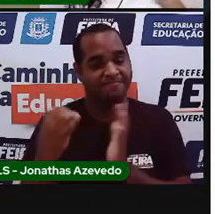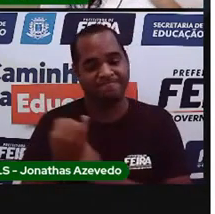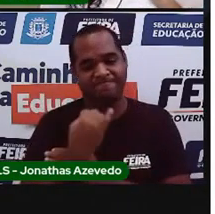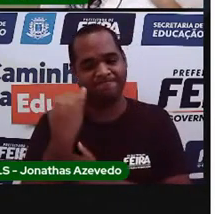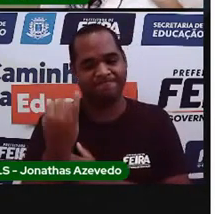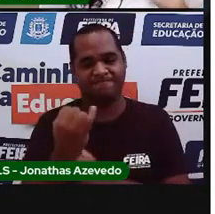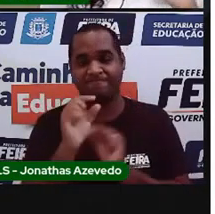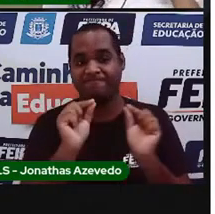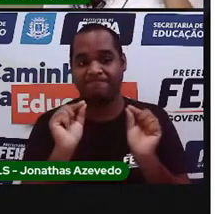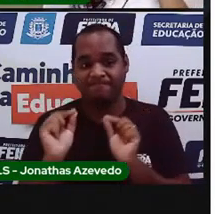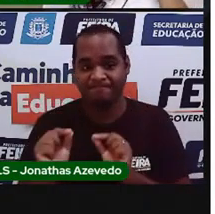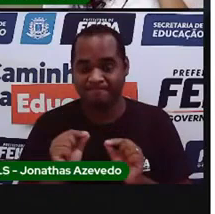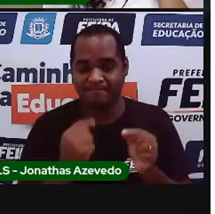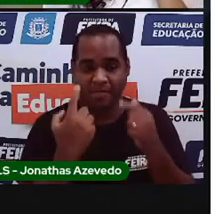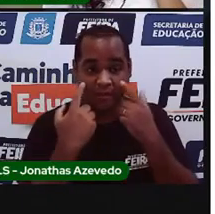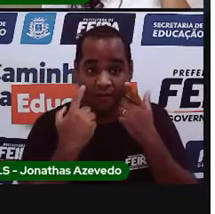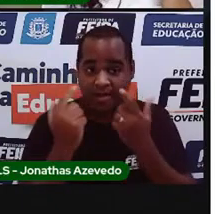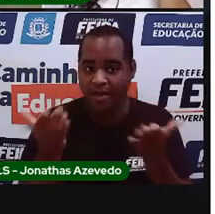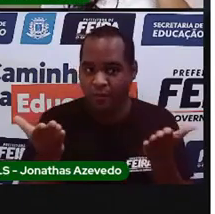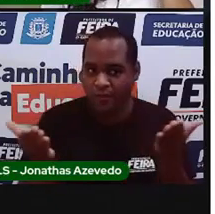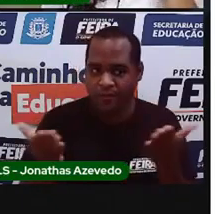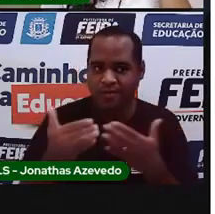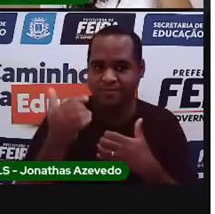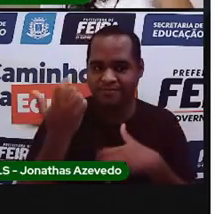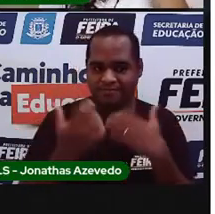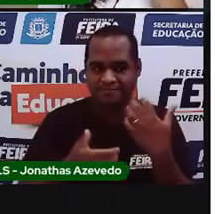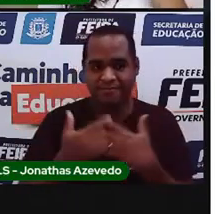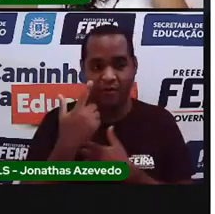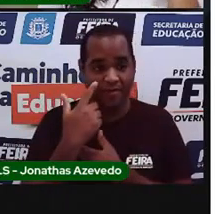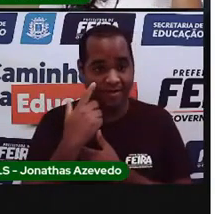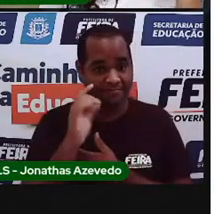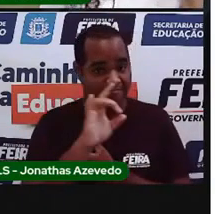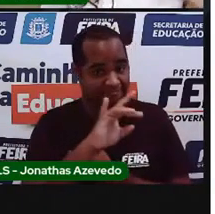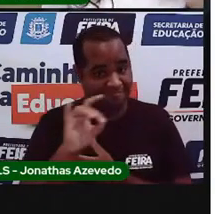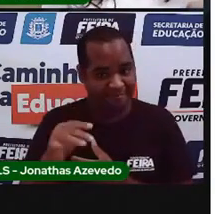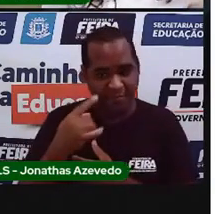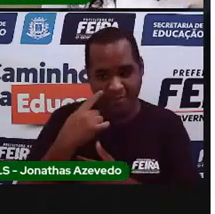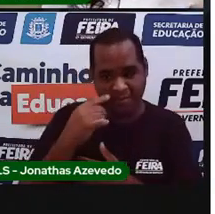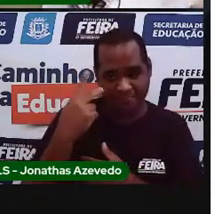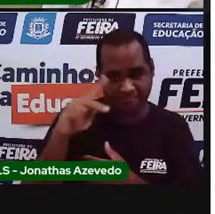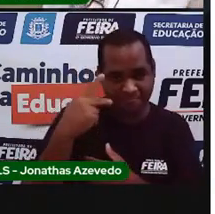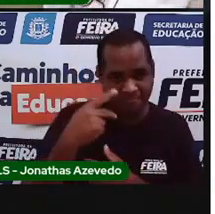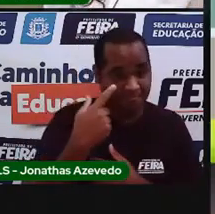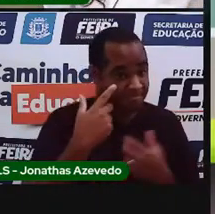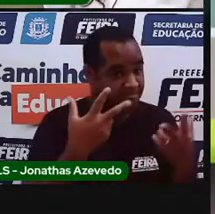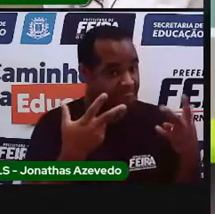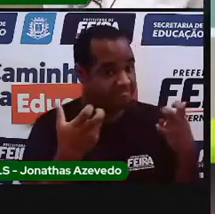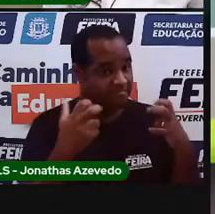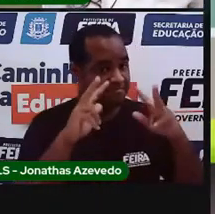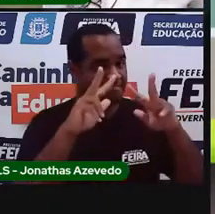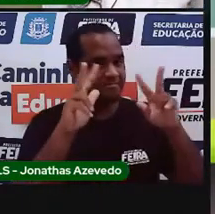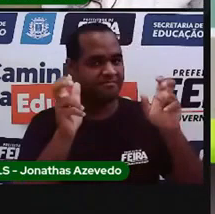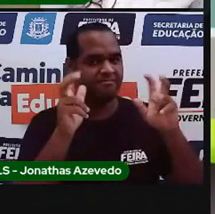passou despercebido. Mas agora você vai ficar, ó, de olho no tema. Vamos lá?